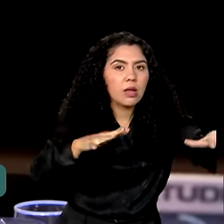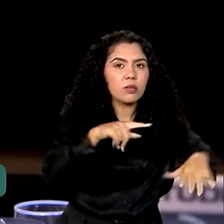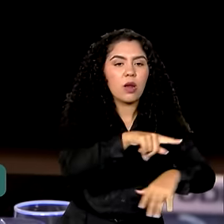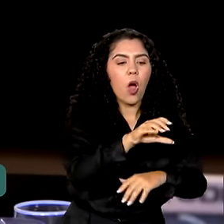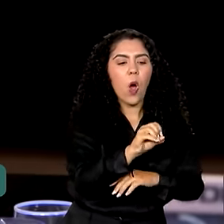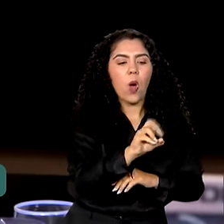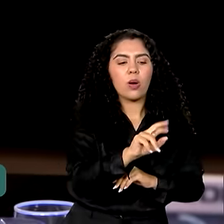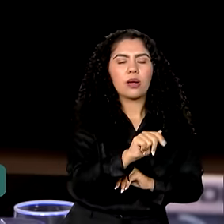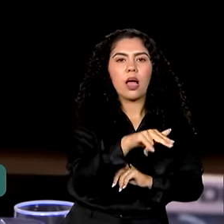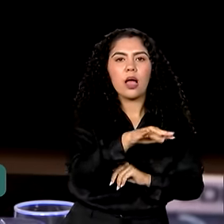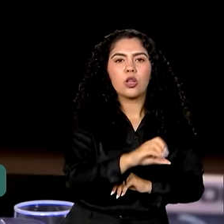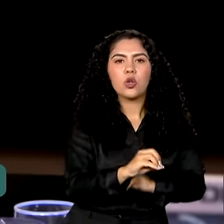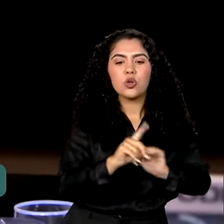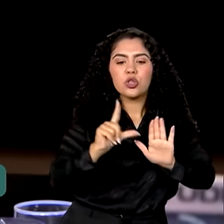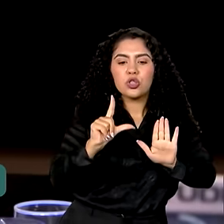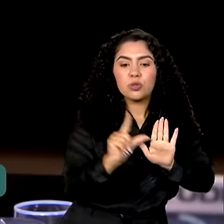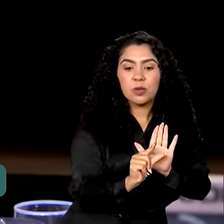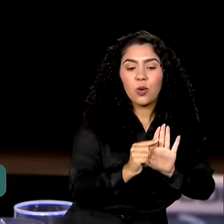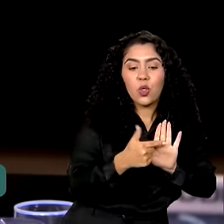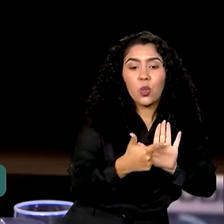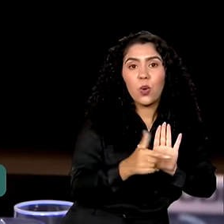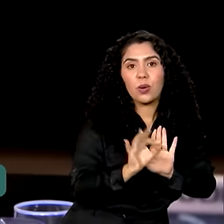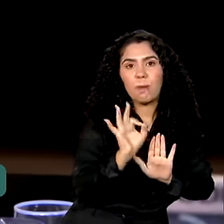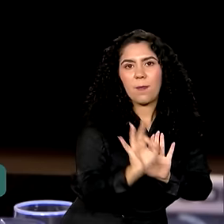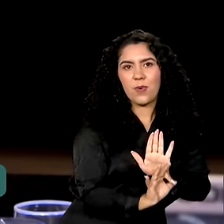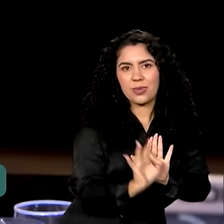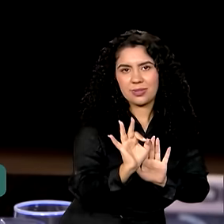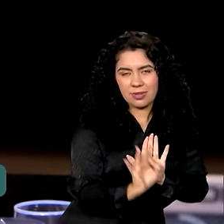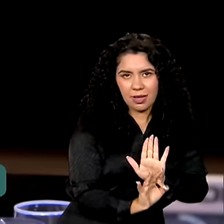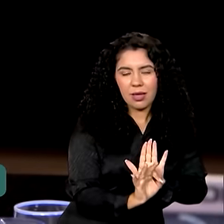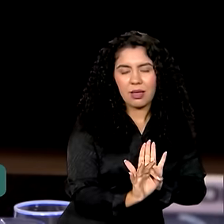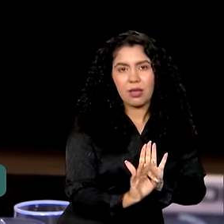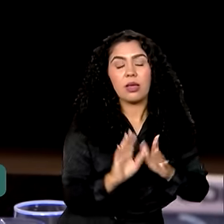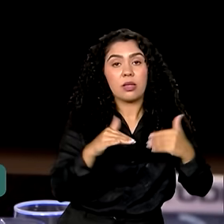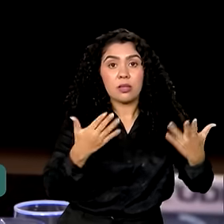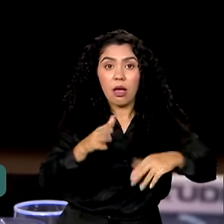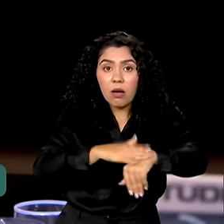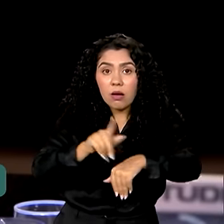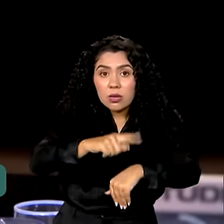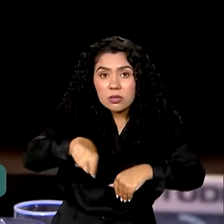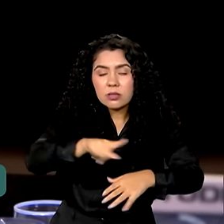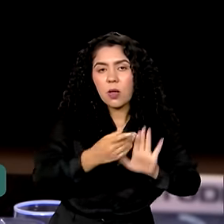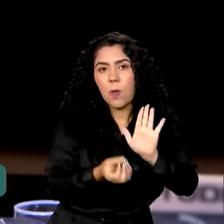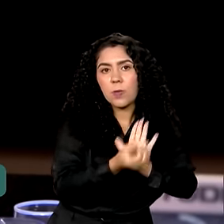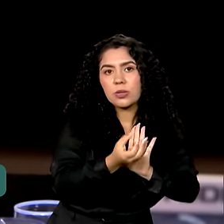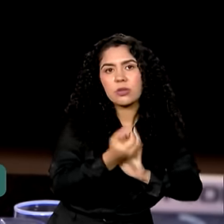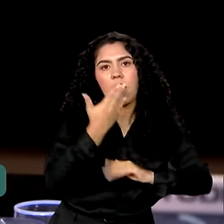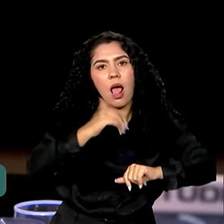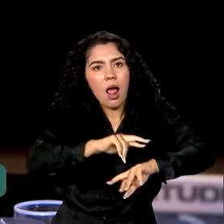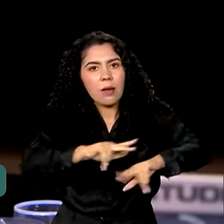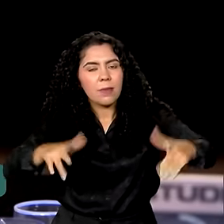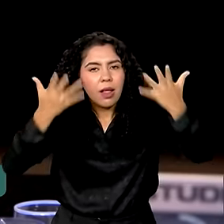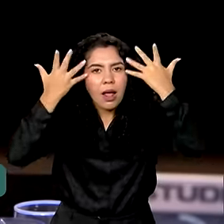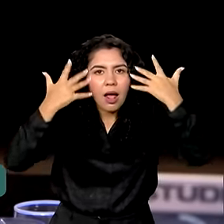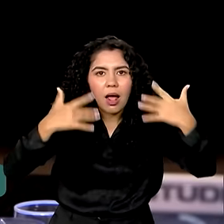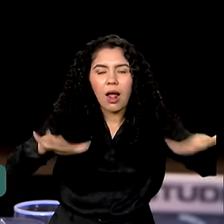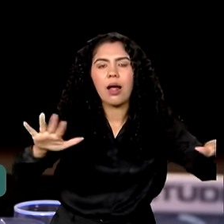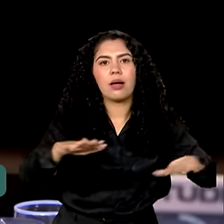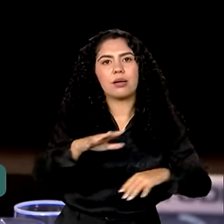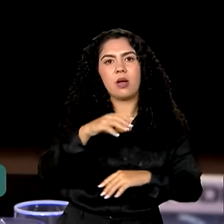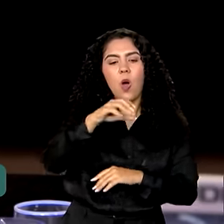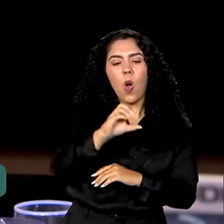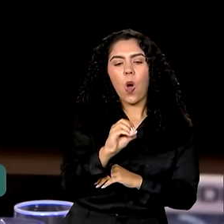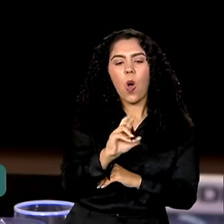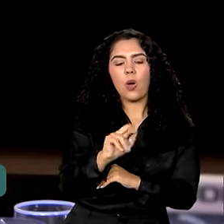,2%. Então, quem for produzir alimentos orgânicos, vai ter